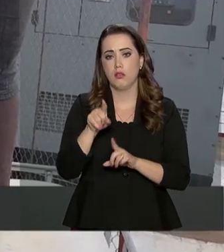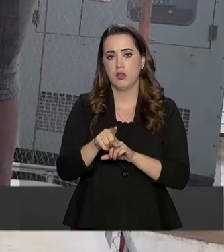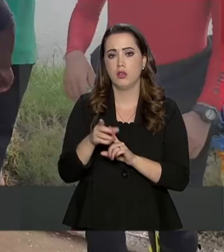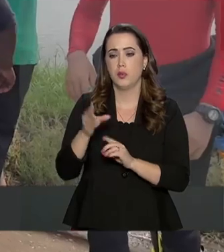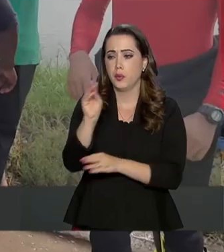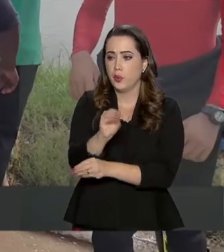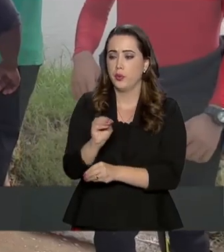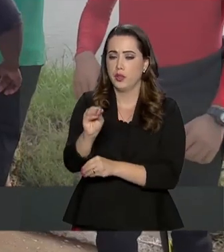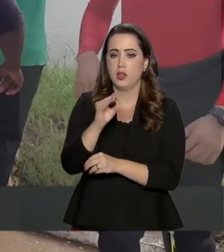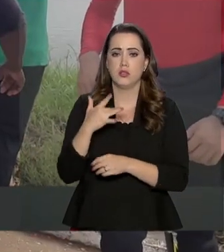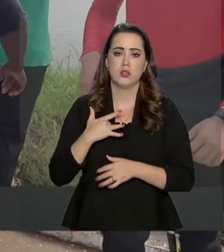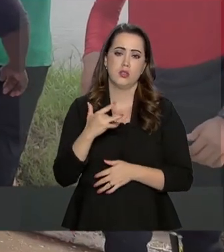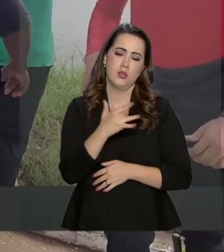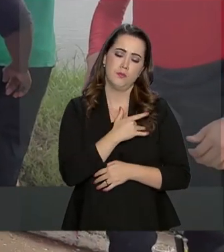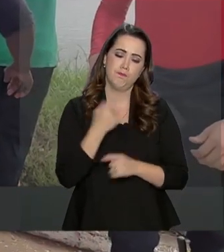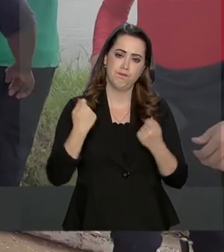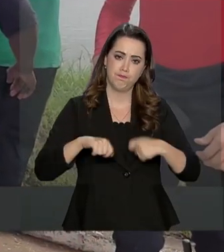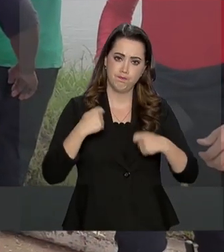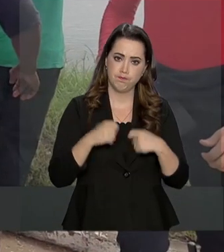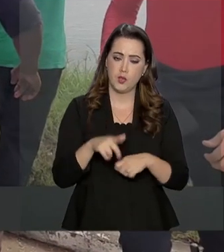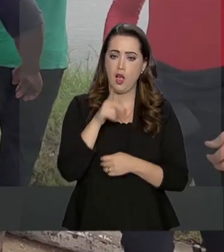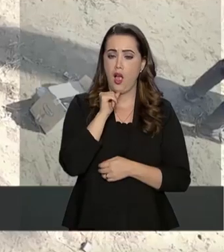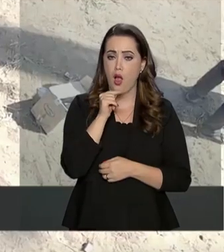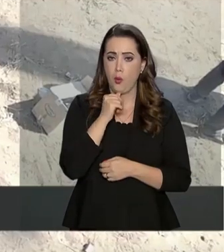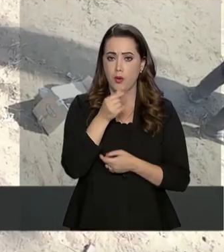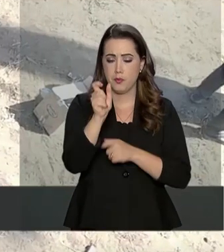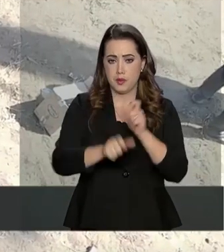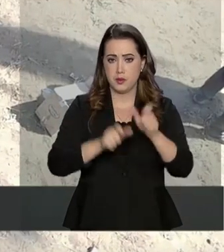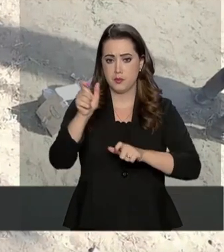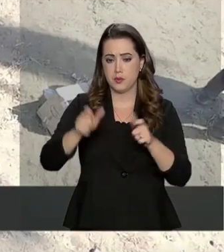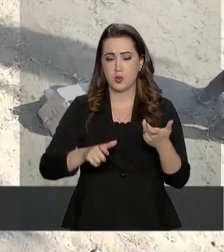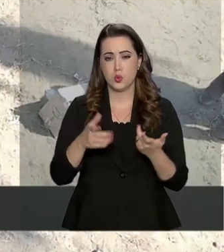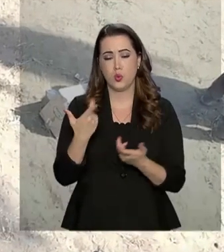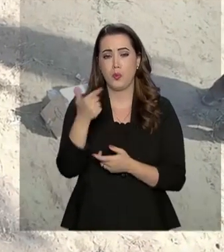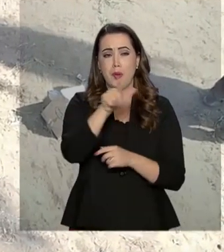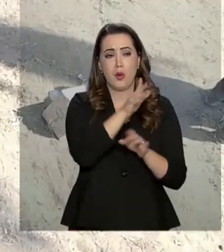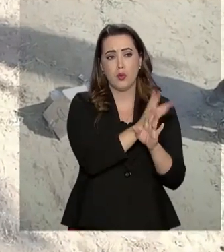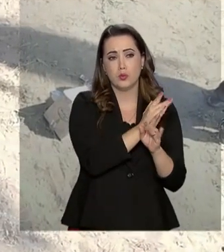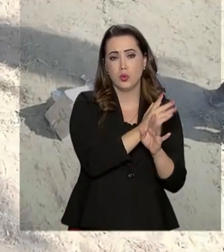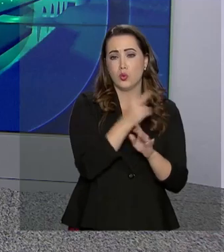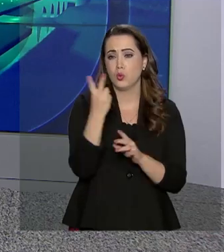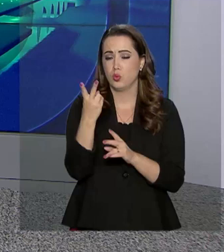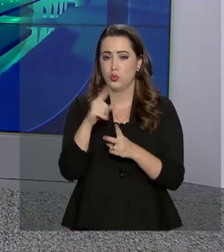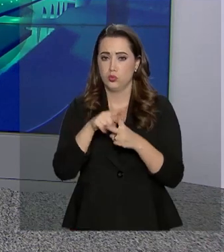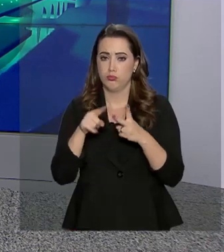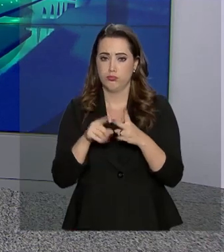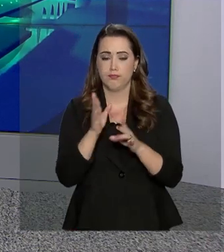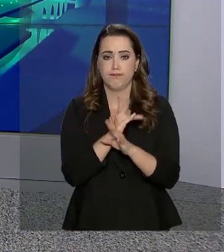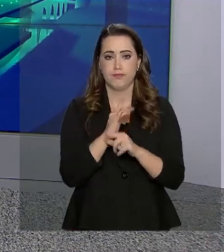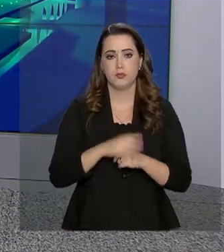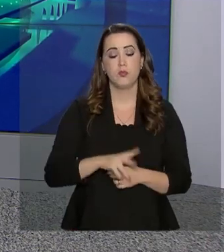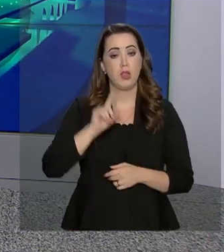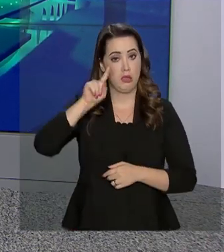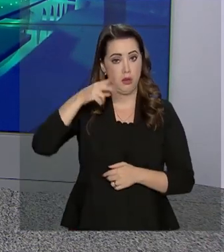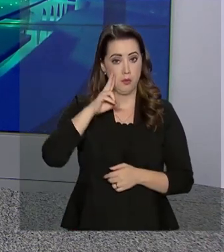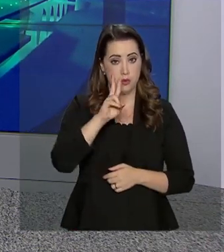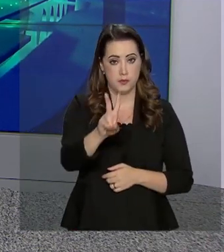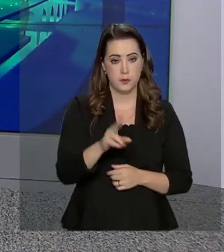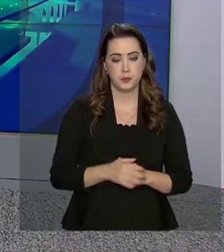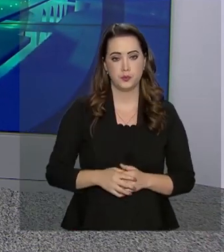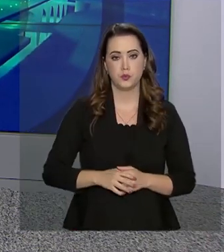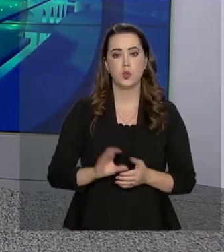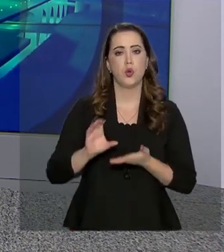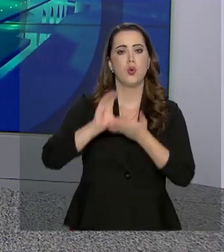tratamento, que vão levar água potável para Dondo e Pairabeira. E veja a seguir,